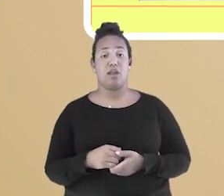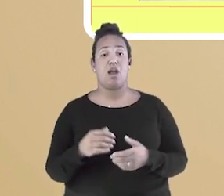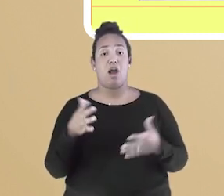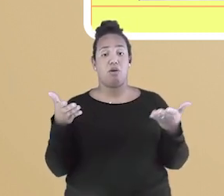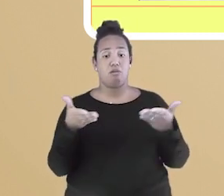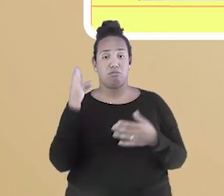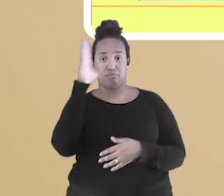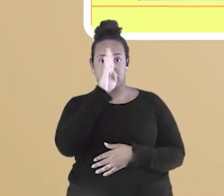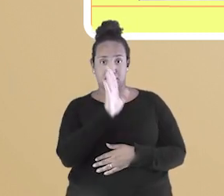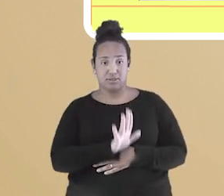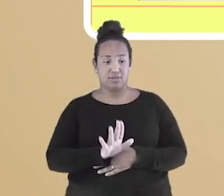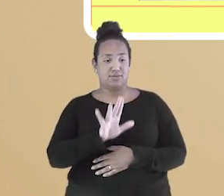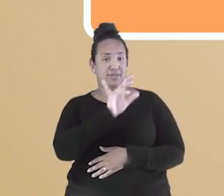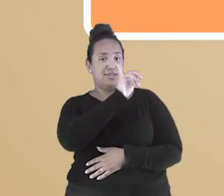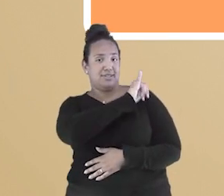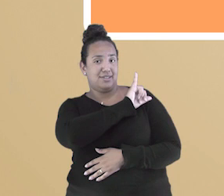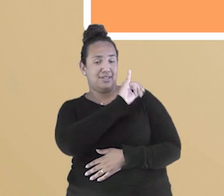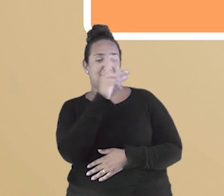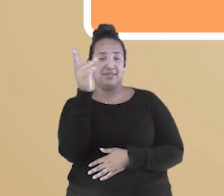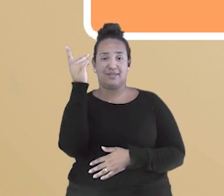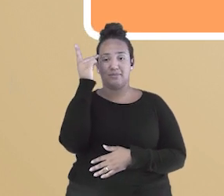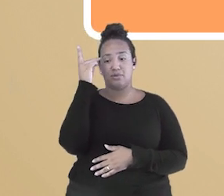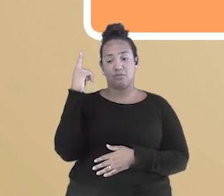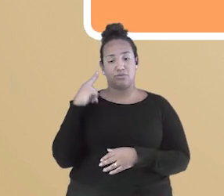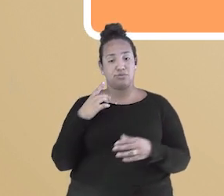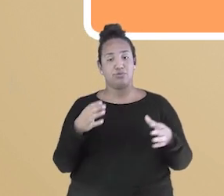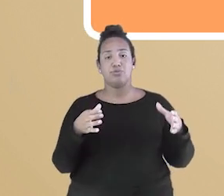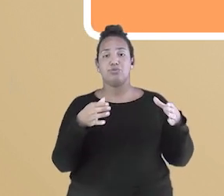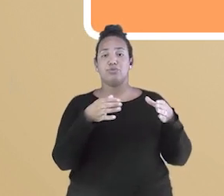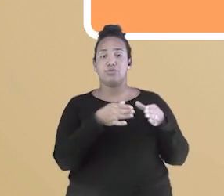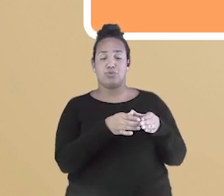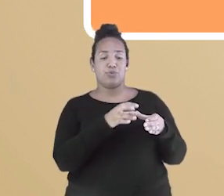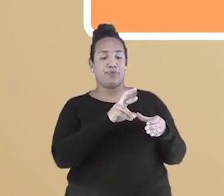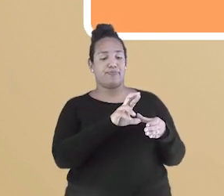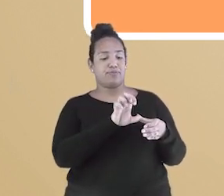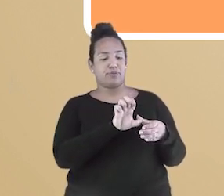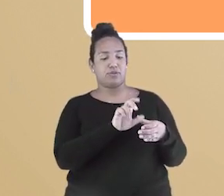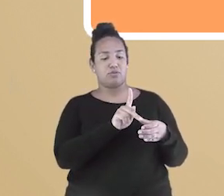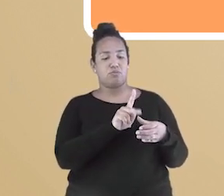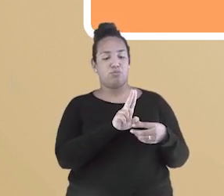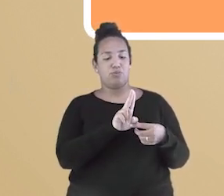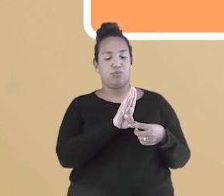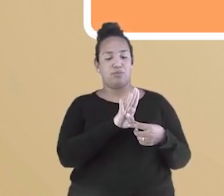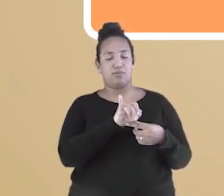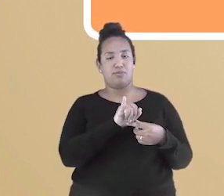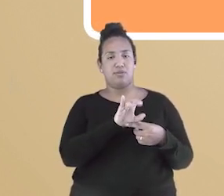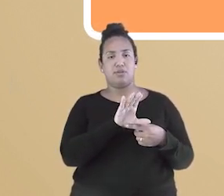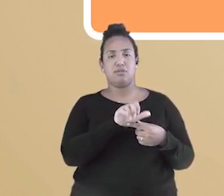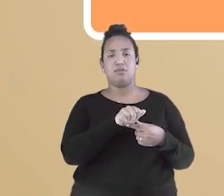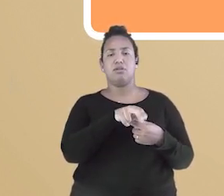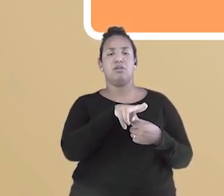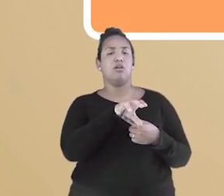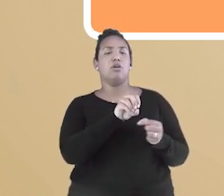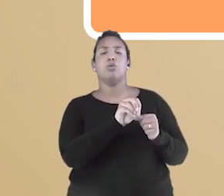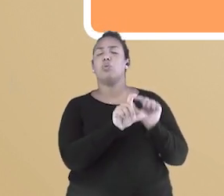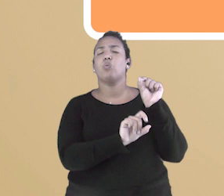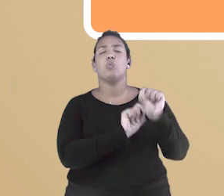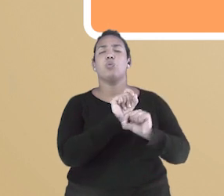crescia o movimento republicano. Era um movimento que pedia pelo fim da monarquia o início de uma república.